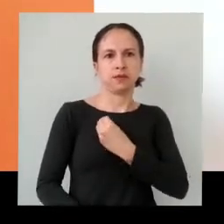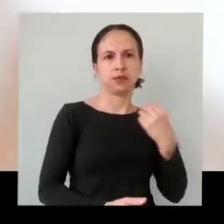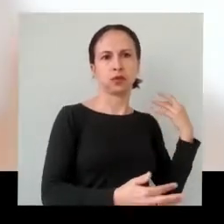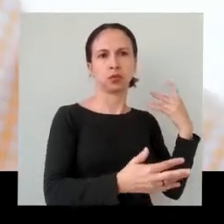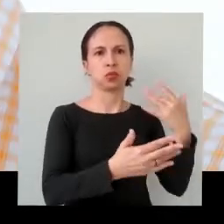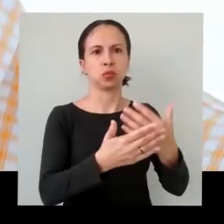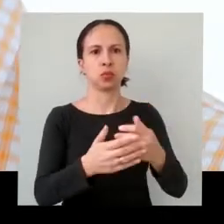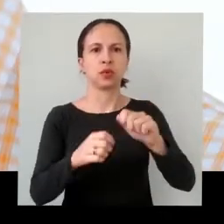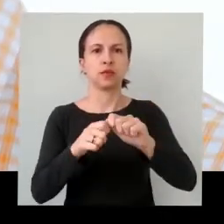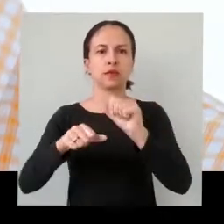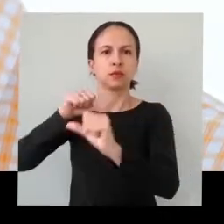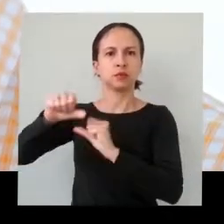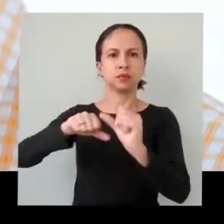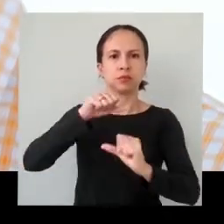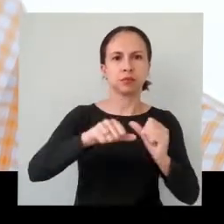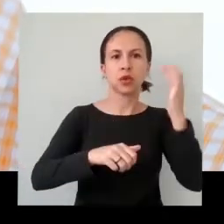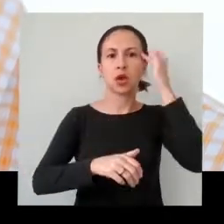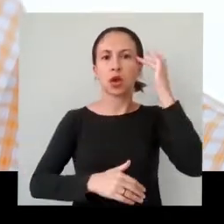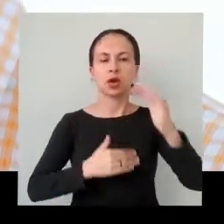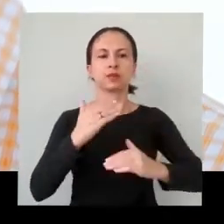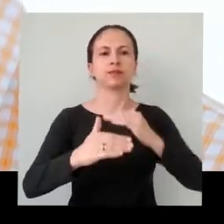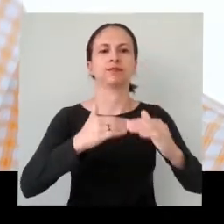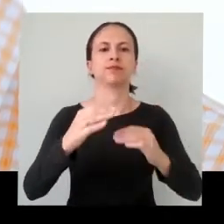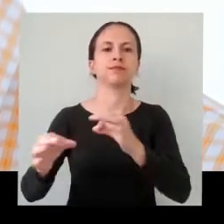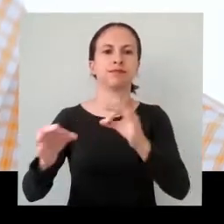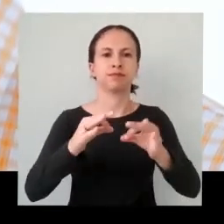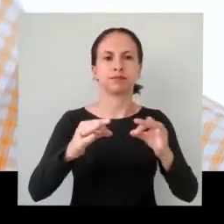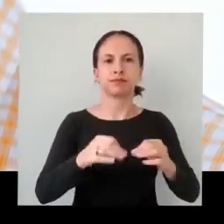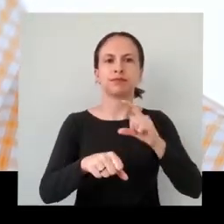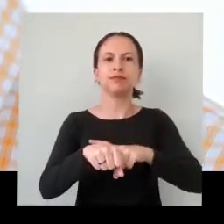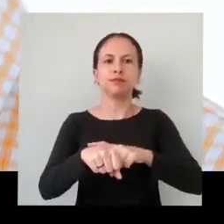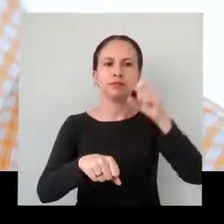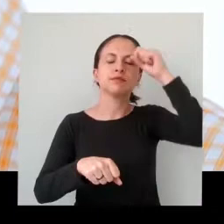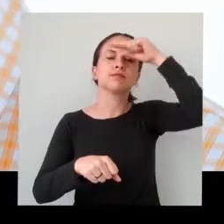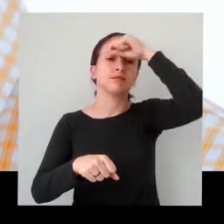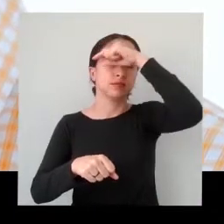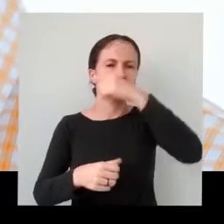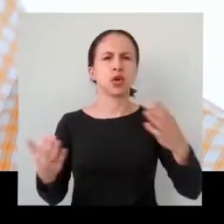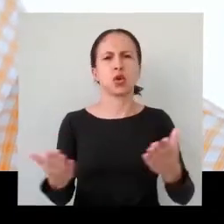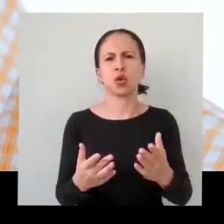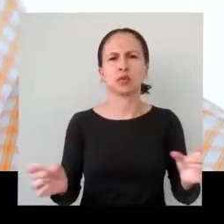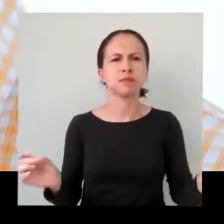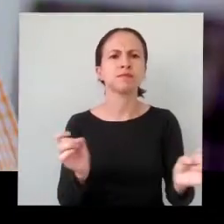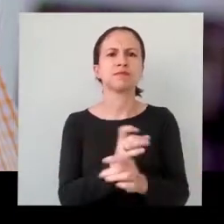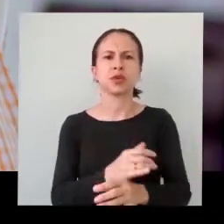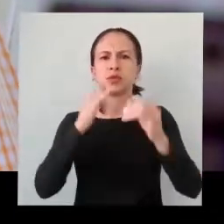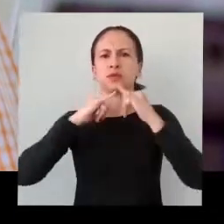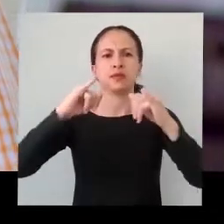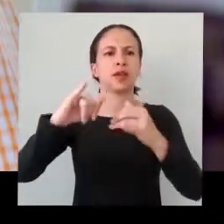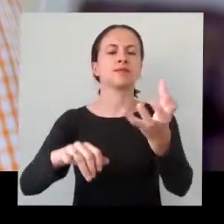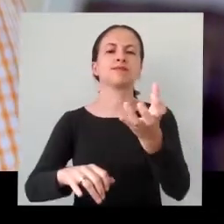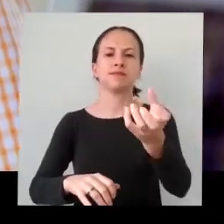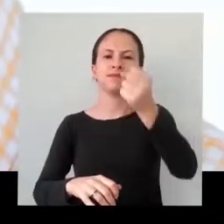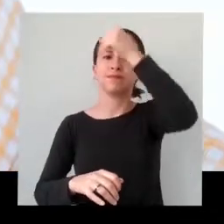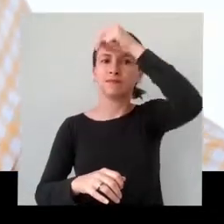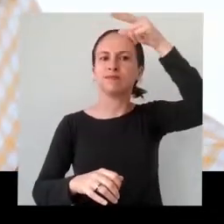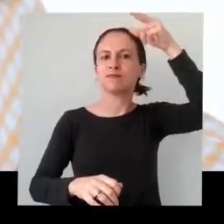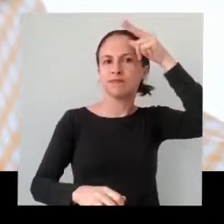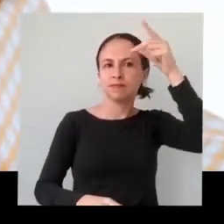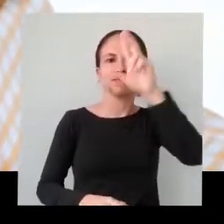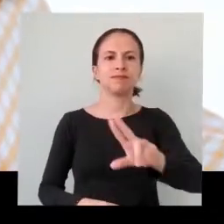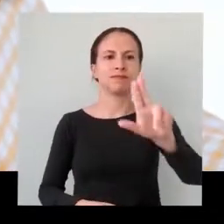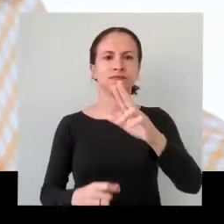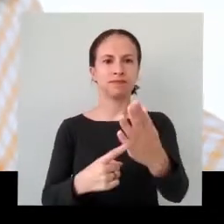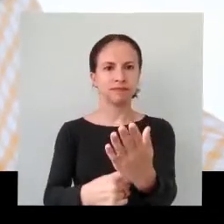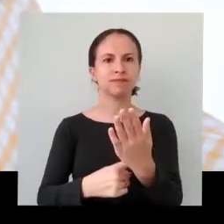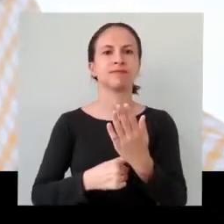A experiência da vida nos faz mudar, nos faz amadurecer, nos prepara para cada dificuldade de momento. Hoje eu sou um homem preparado para poder falar assim,